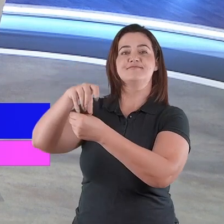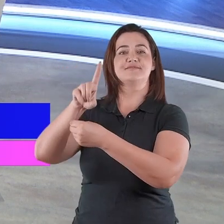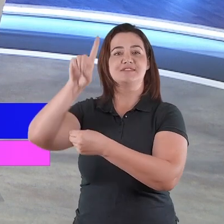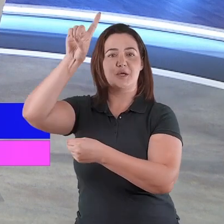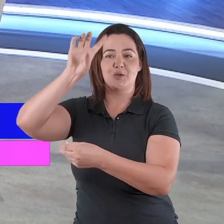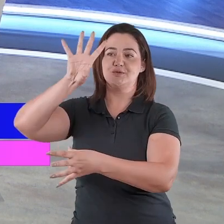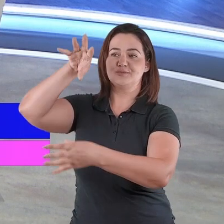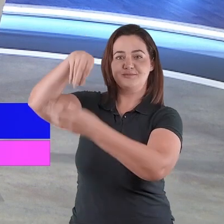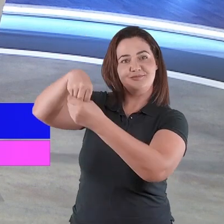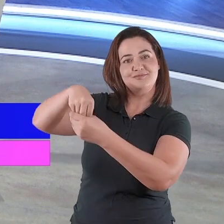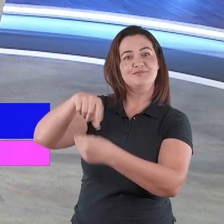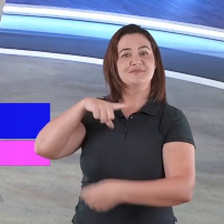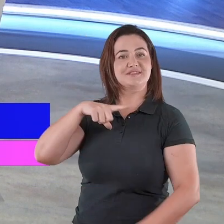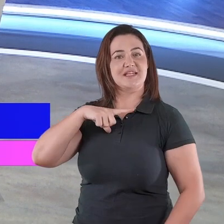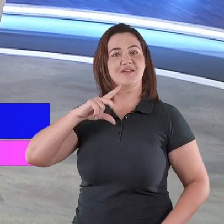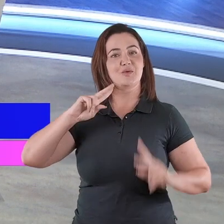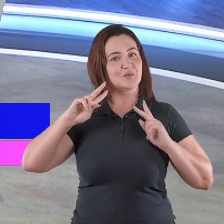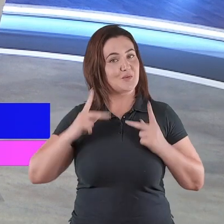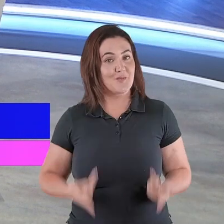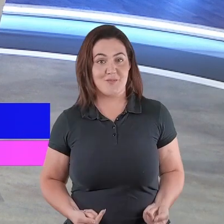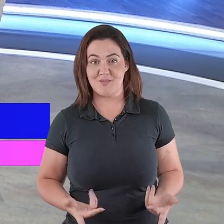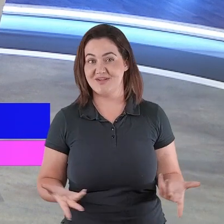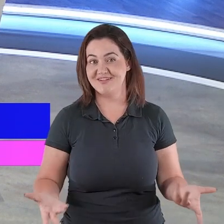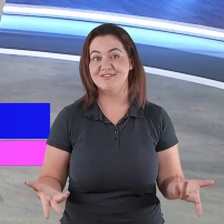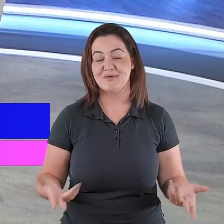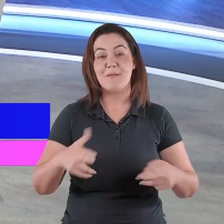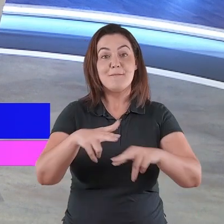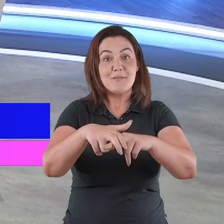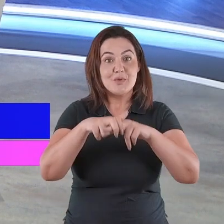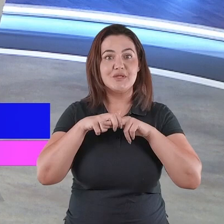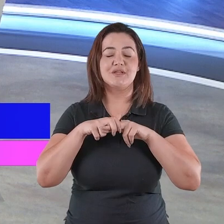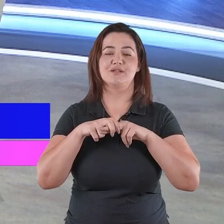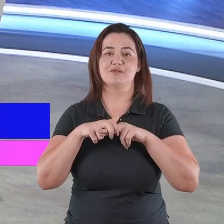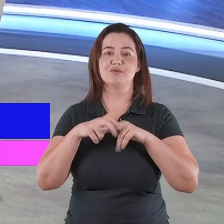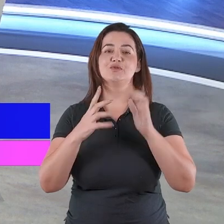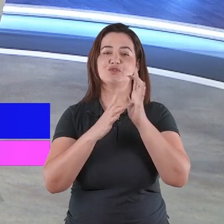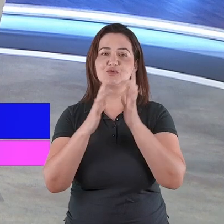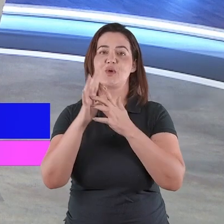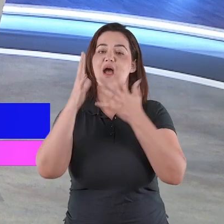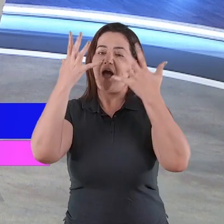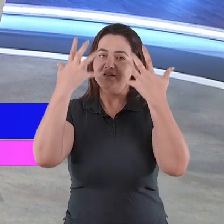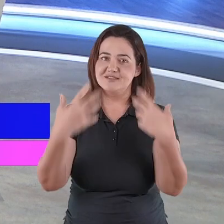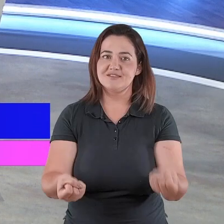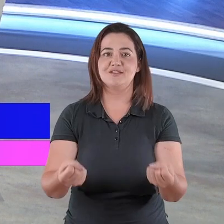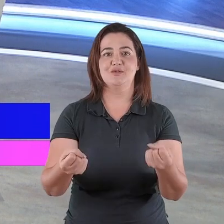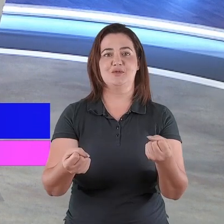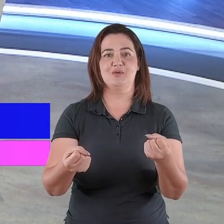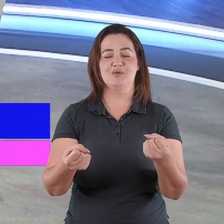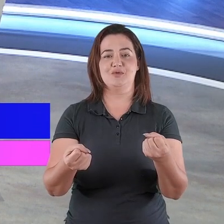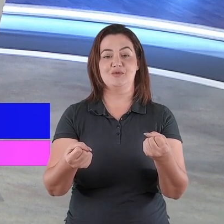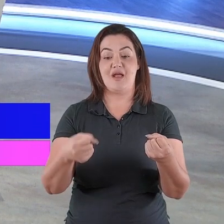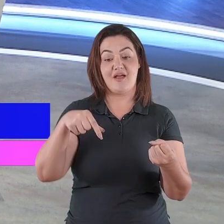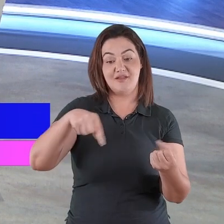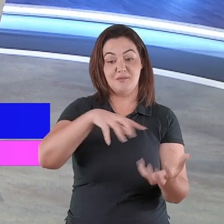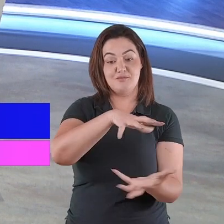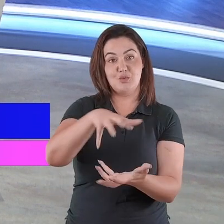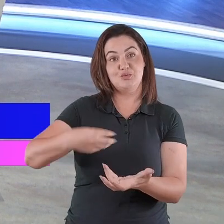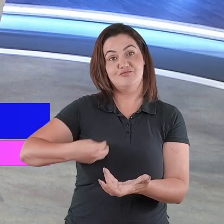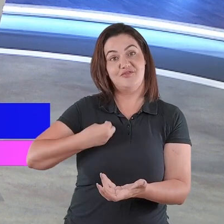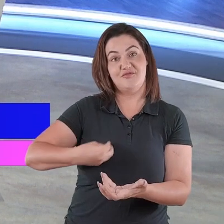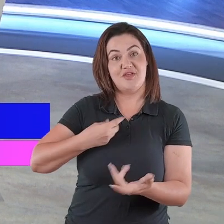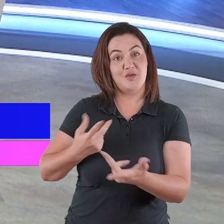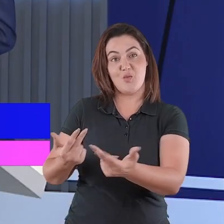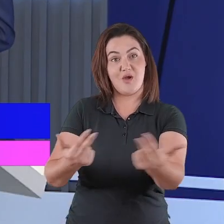sacrifício de Cristo Jesus que começou com a decisão de encarnar-se e viver aqui como um ser humano.